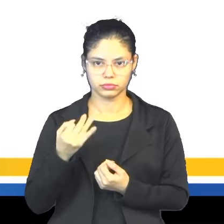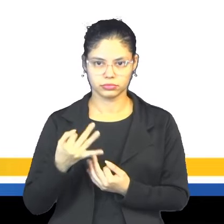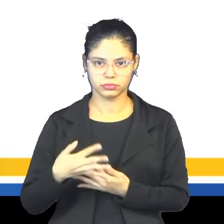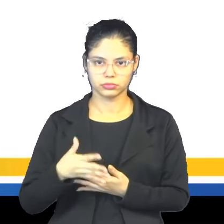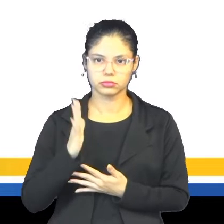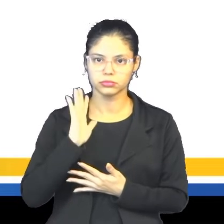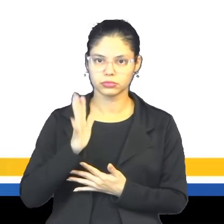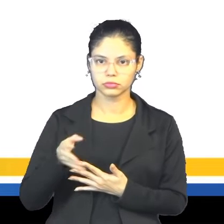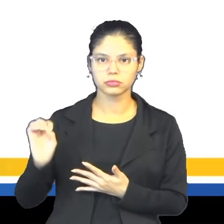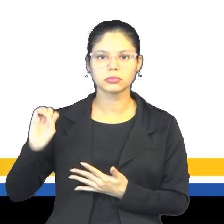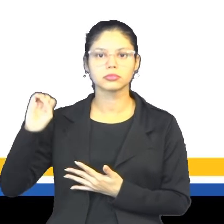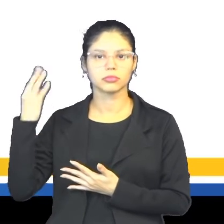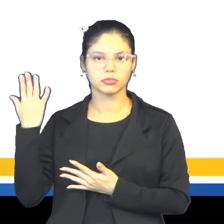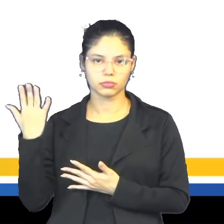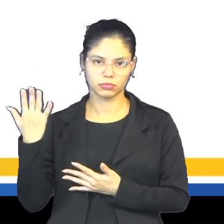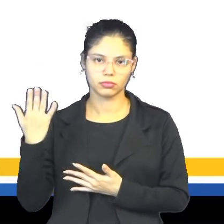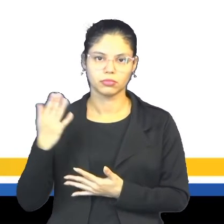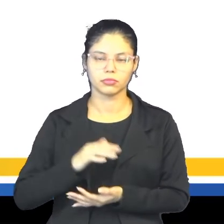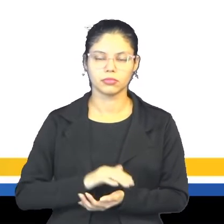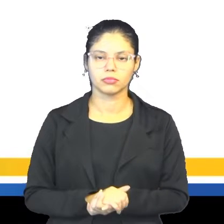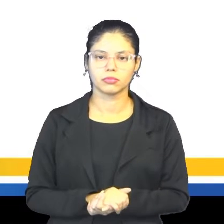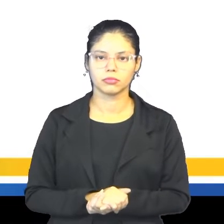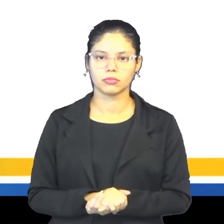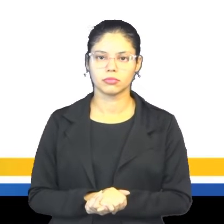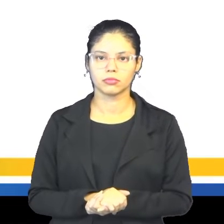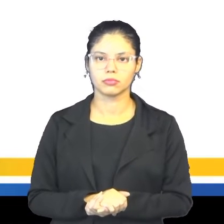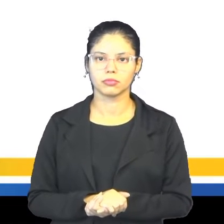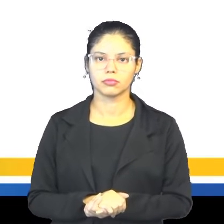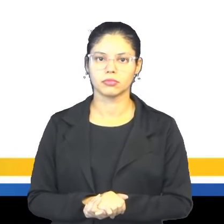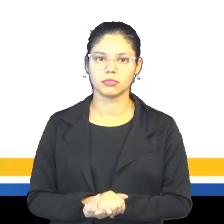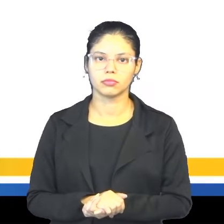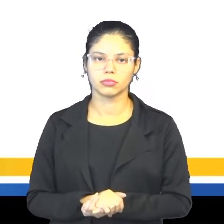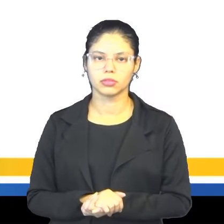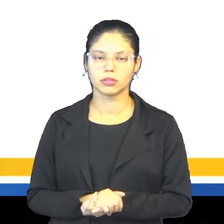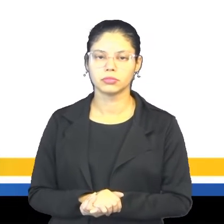que já aconteceram essas, essas ações, né.